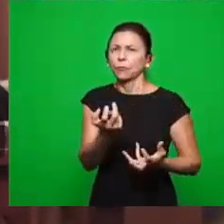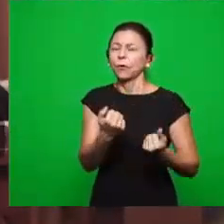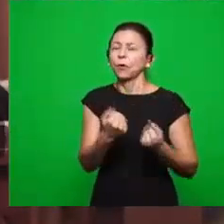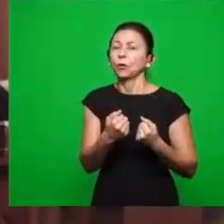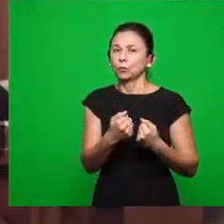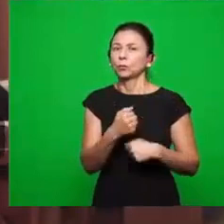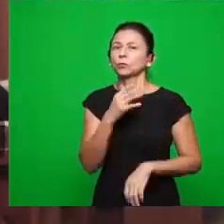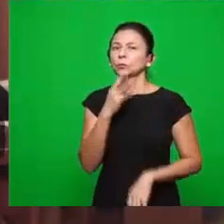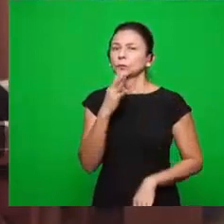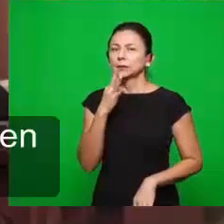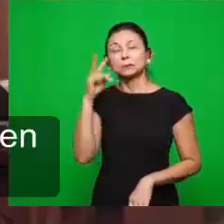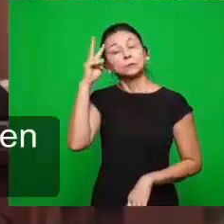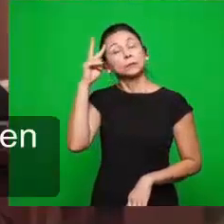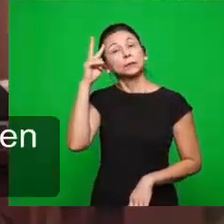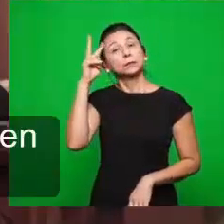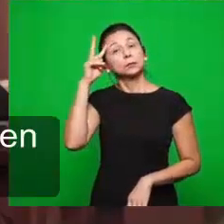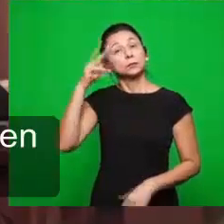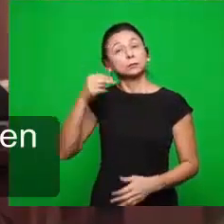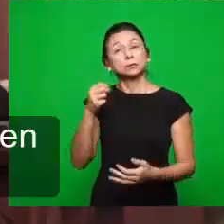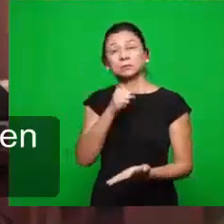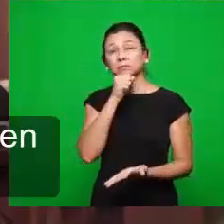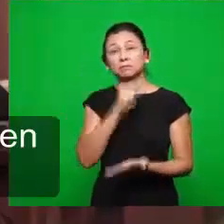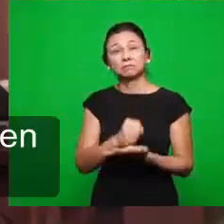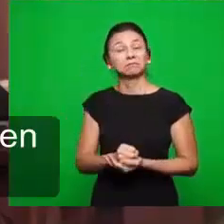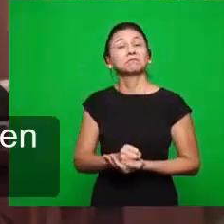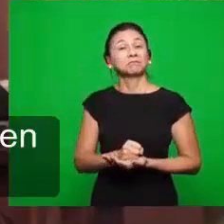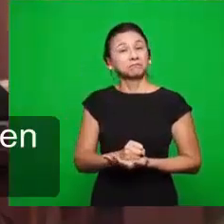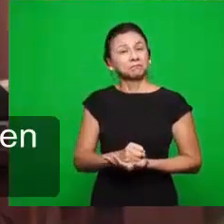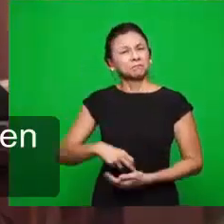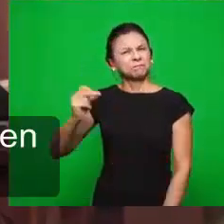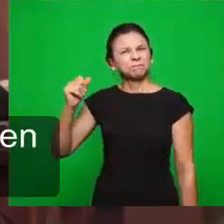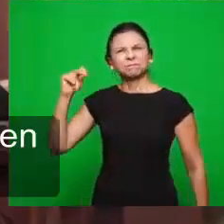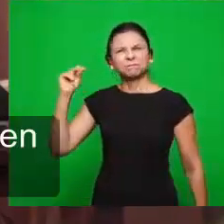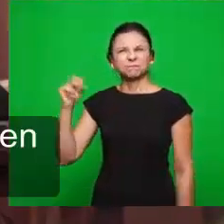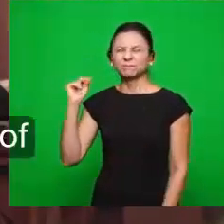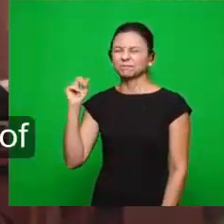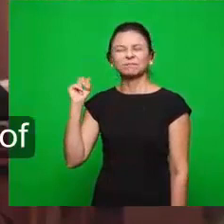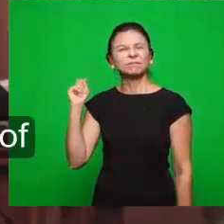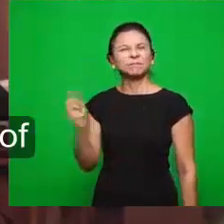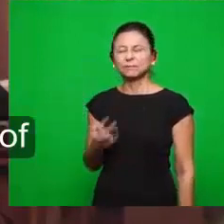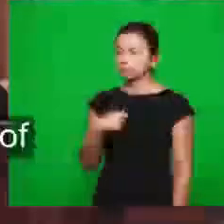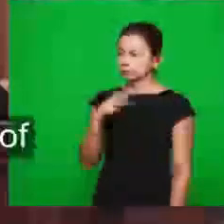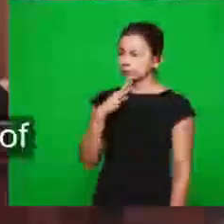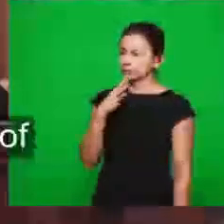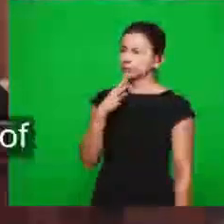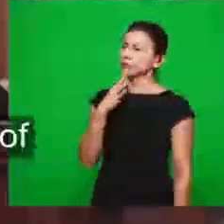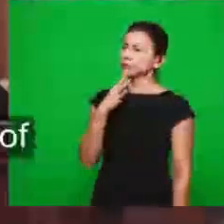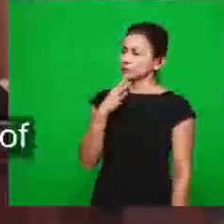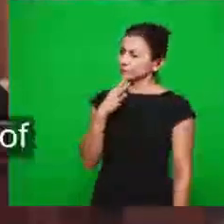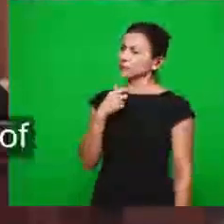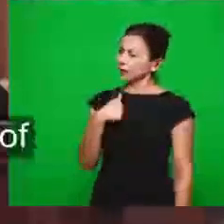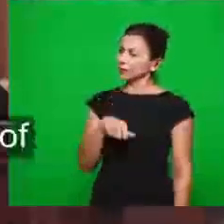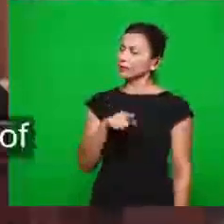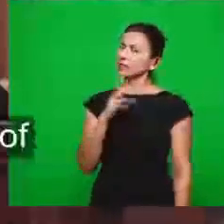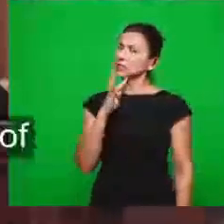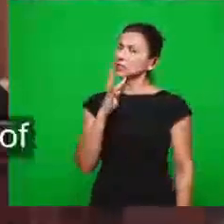uma história que vem do Velho Testamento. A mesma coisa, eu conheço, eu conheço